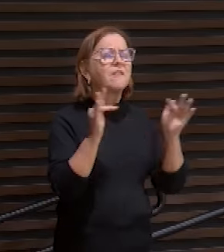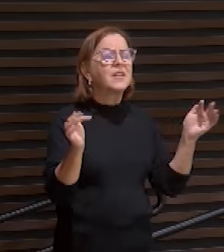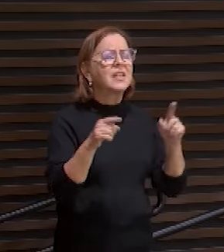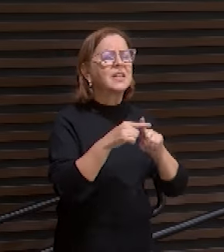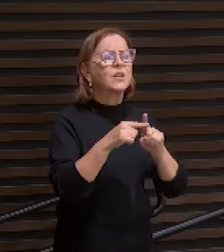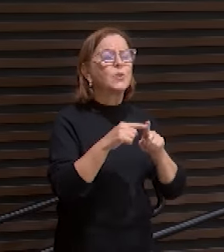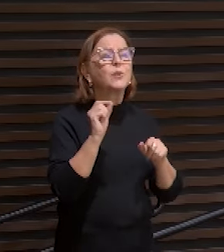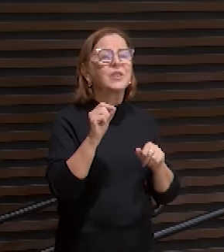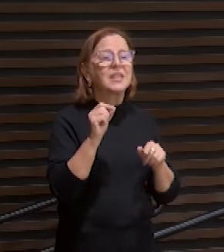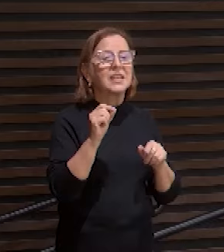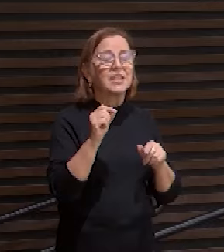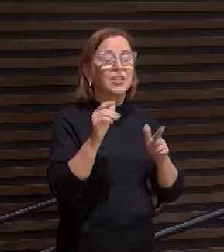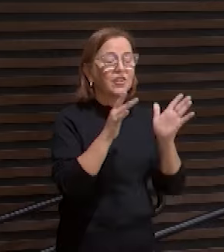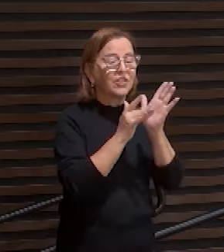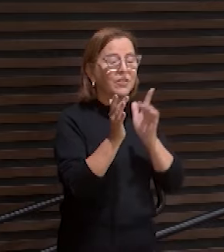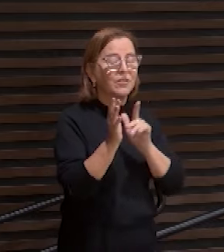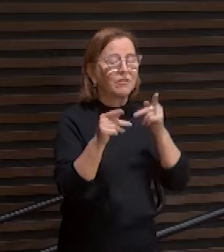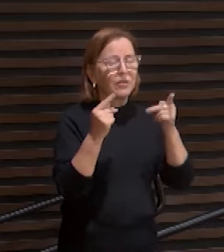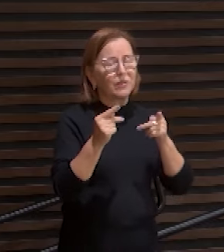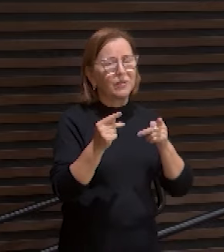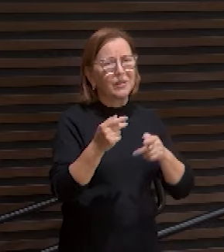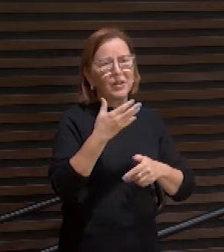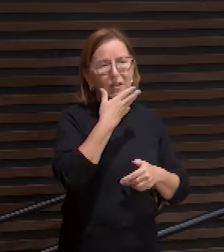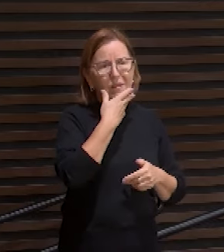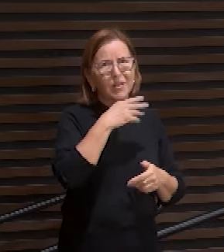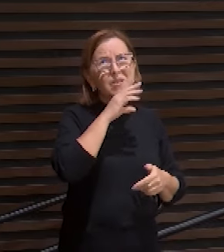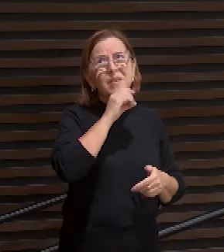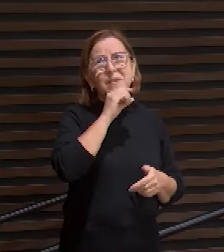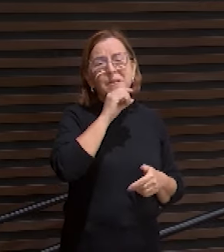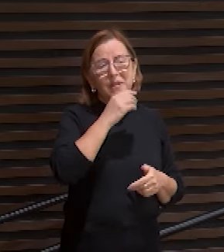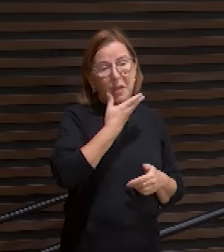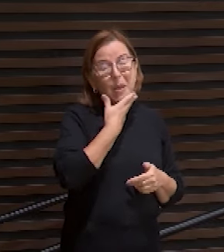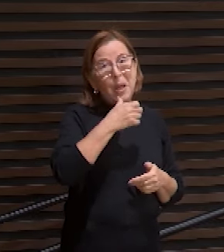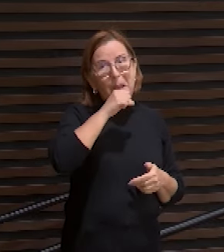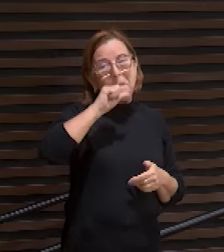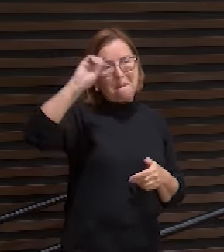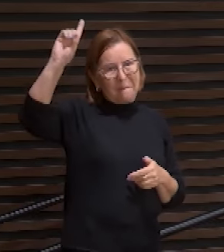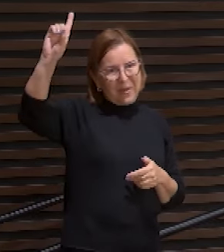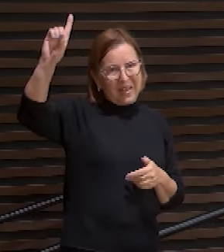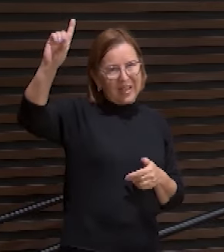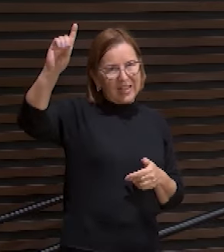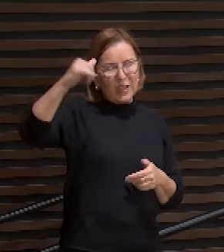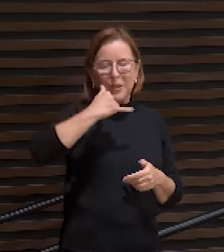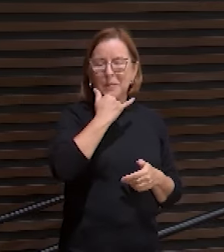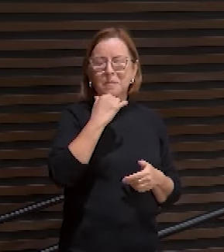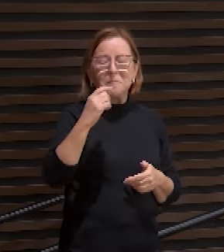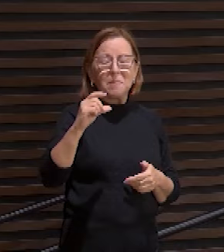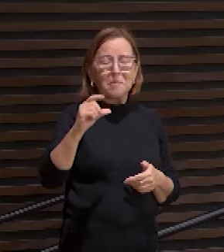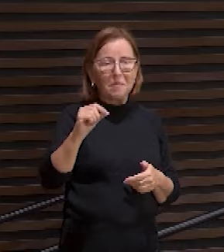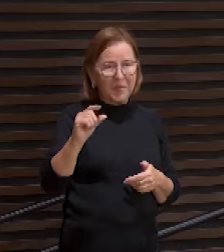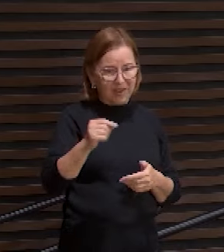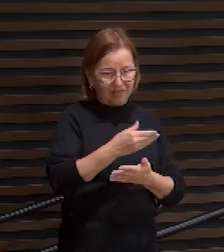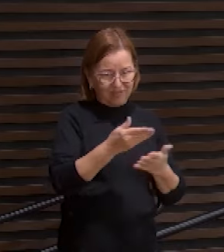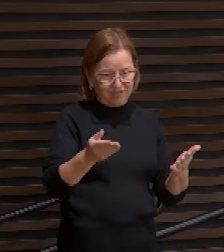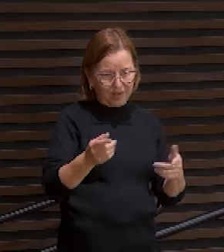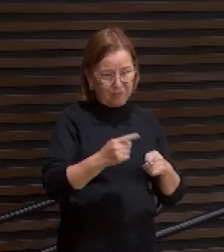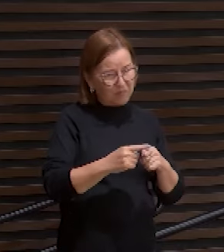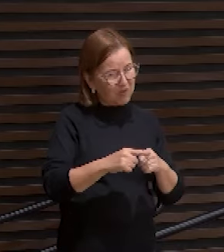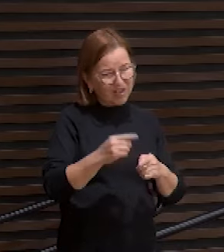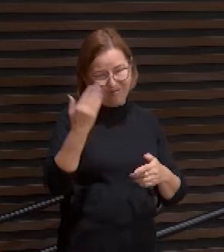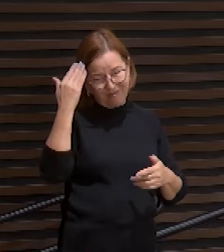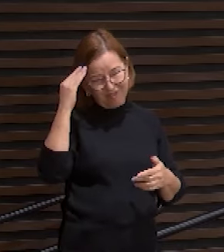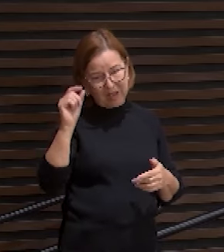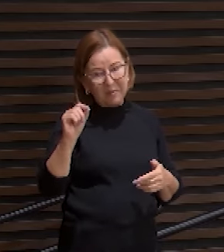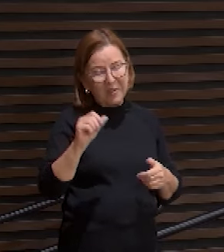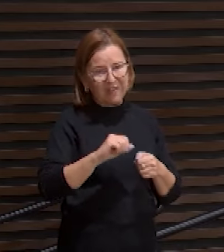perdoa-lhes porque não sabem o que fazem lembra? mas tem um contexto maior meus irmãos quando ele foi contado com os transgressores